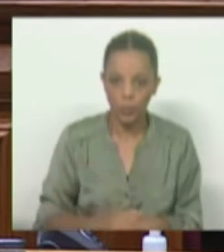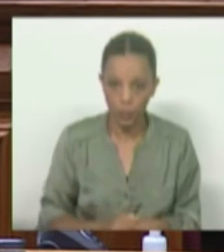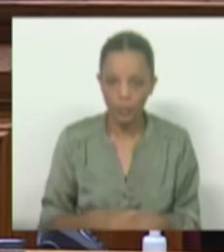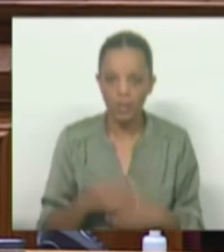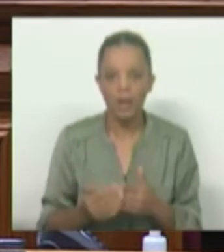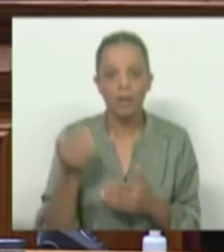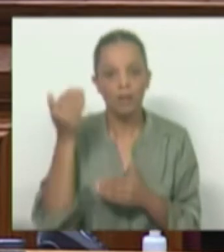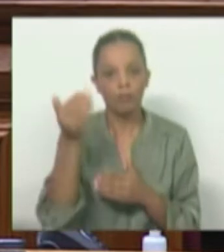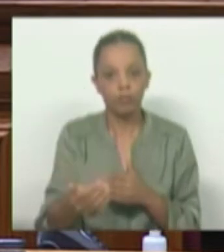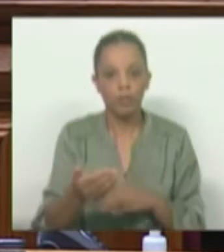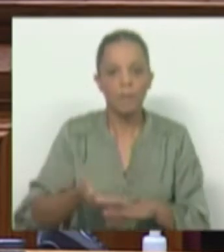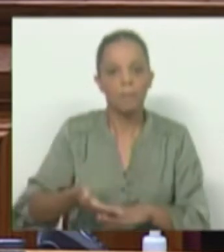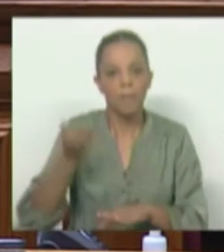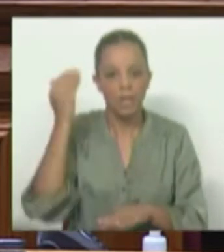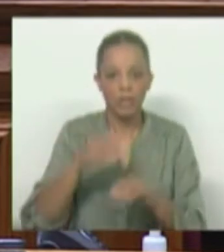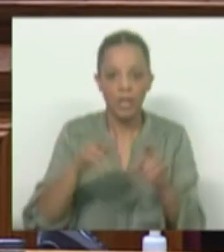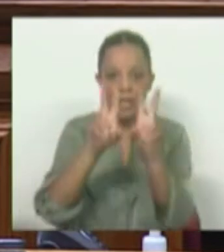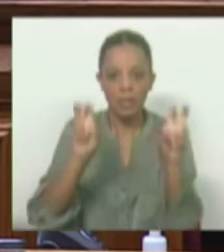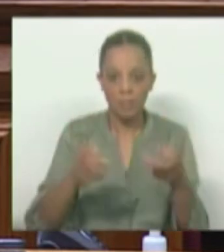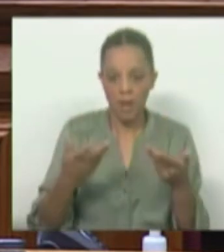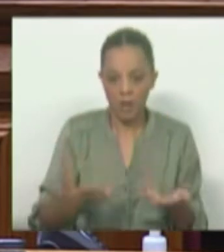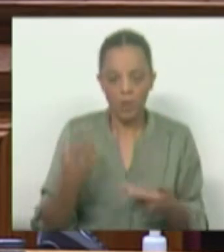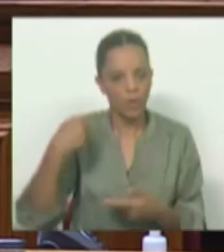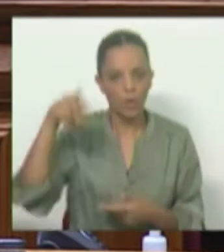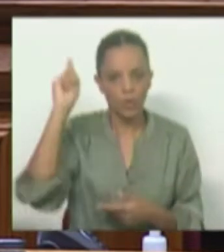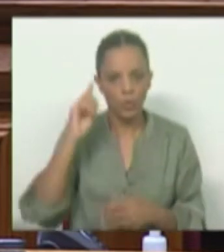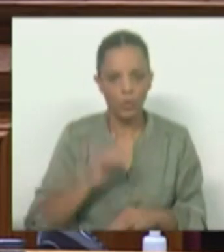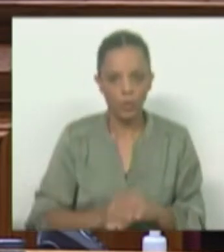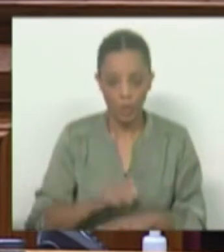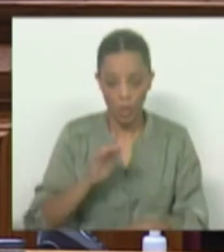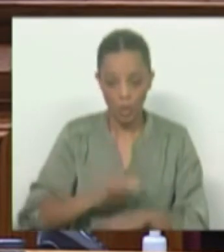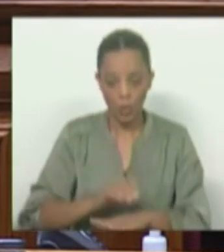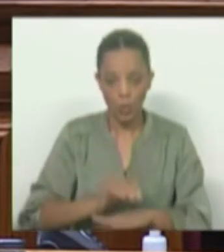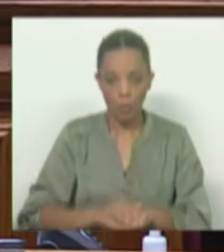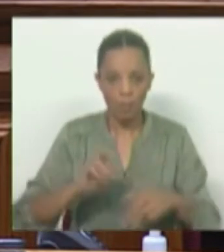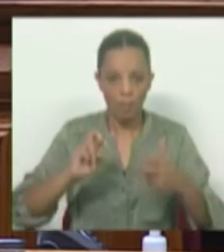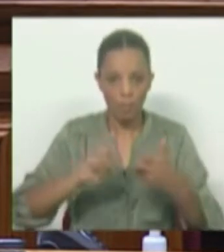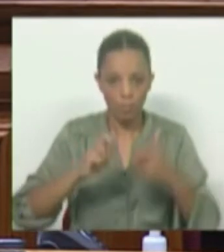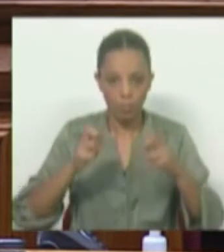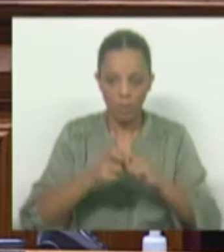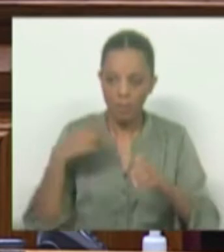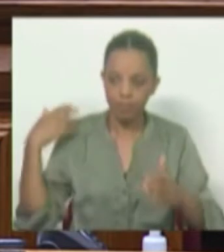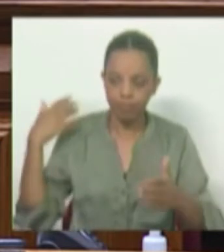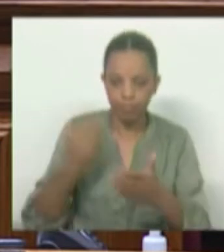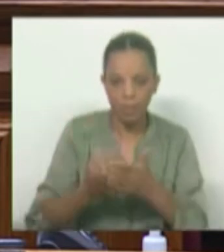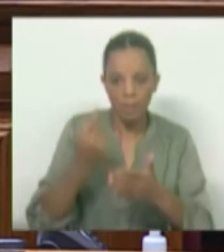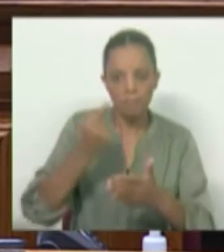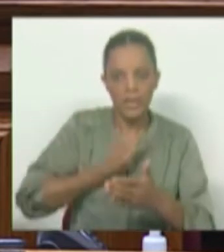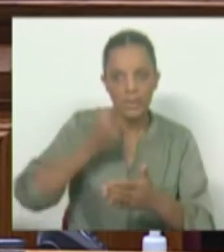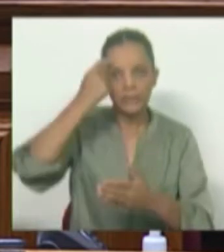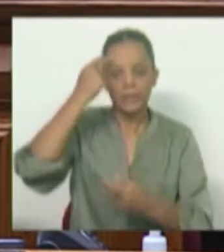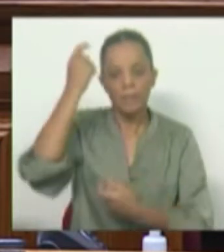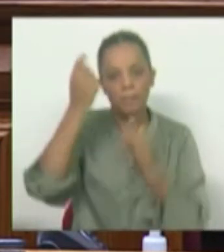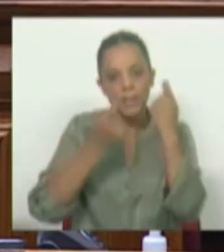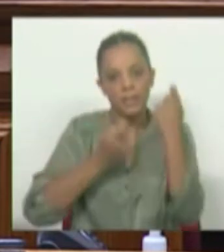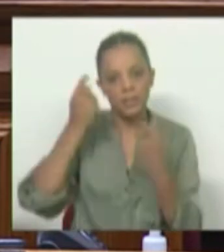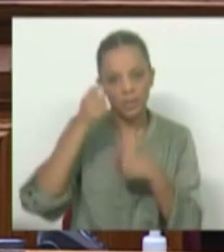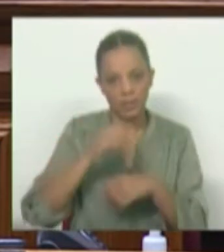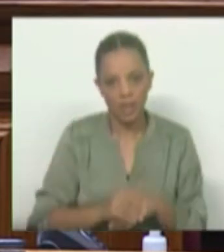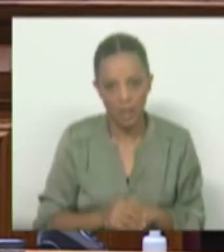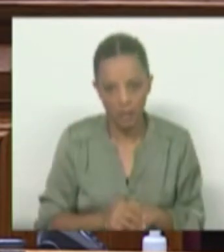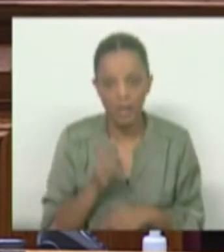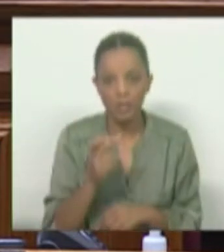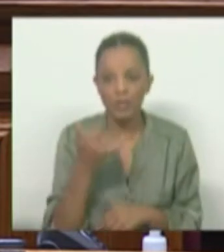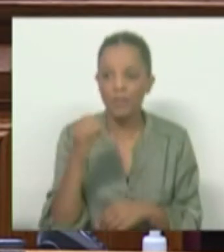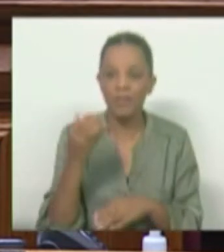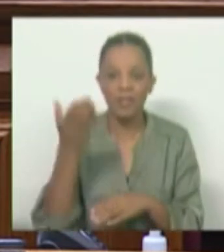avançada. Não é uma matéria de agora, e é por ser um problema estrutural que vale a pena nós refletirmos sobre ele. Há cerca de 20